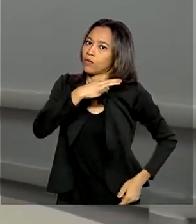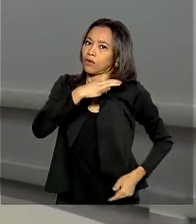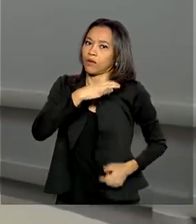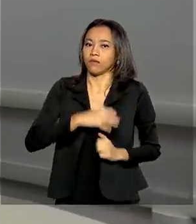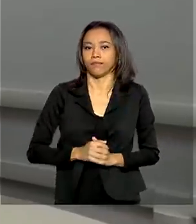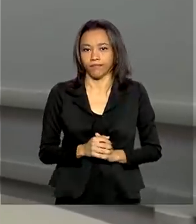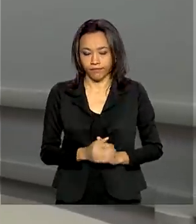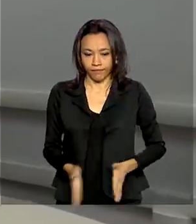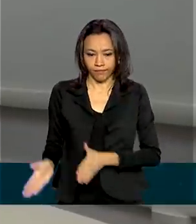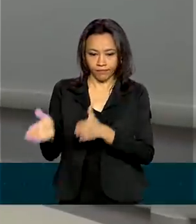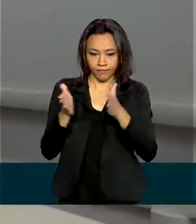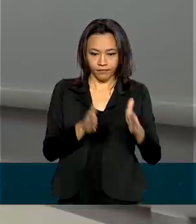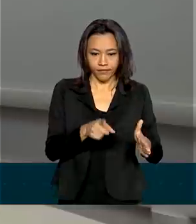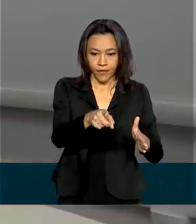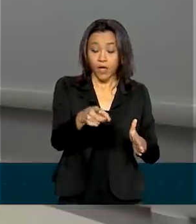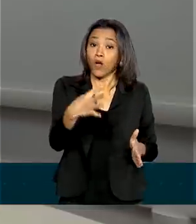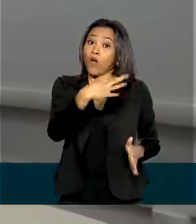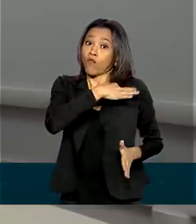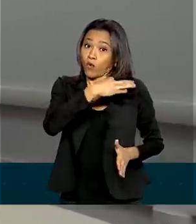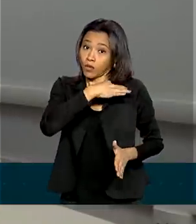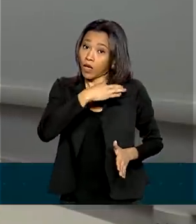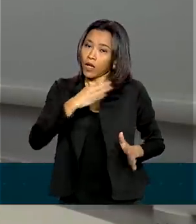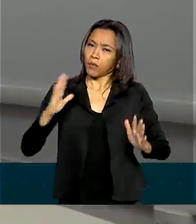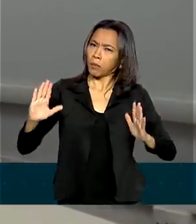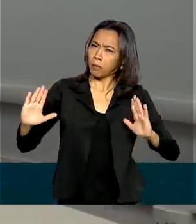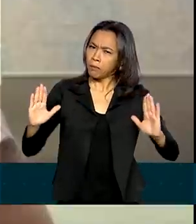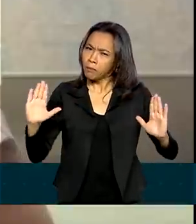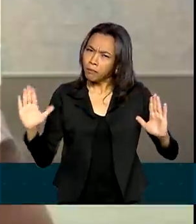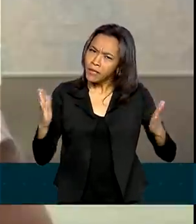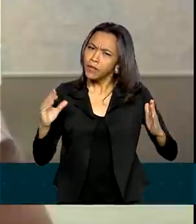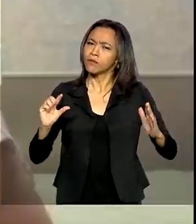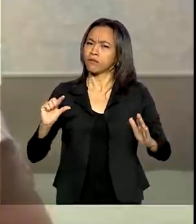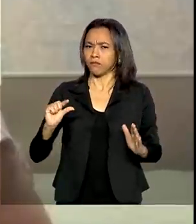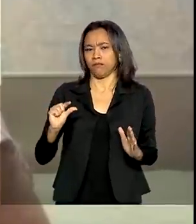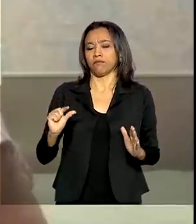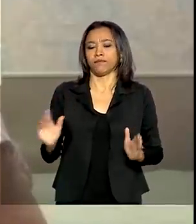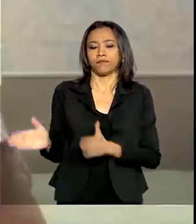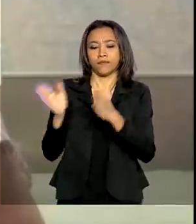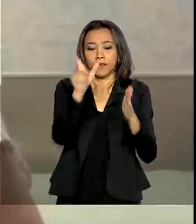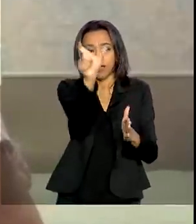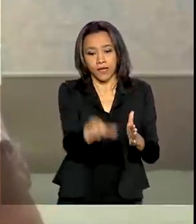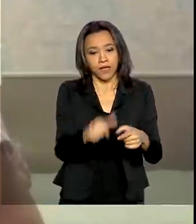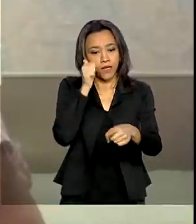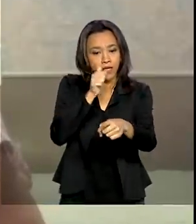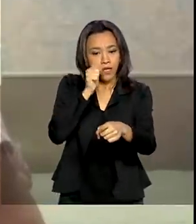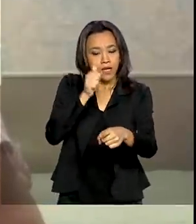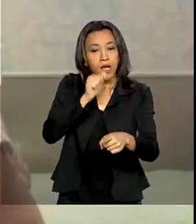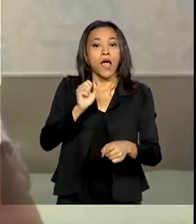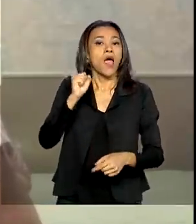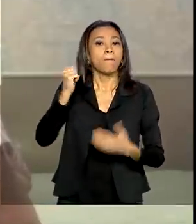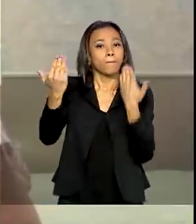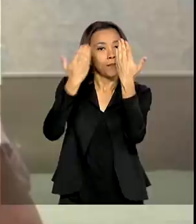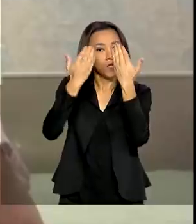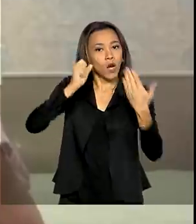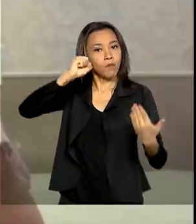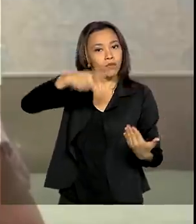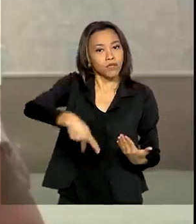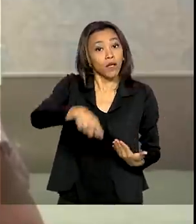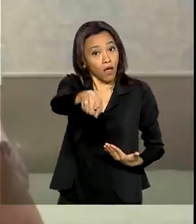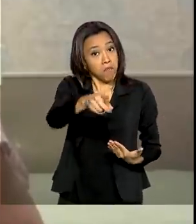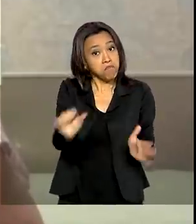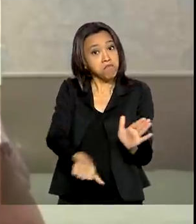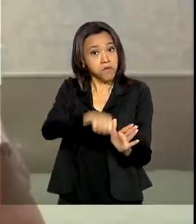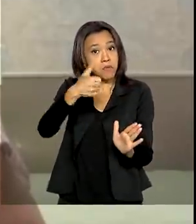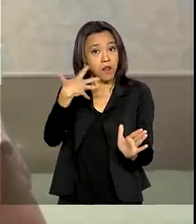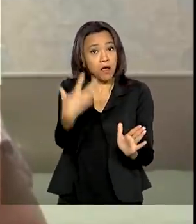O voluntariado é temporário e sem remuneração. Janete é psicóloga aposentada e foi uma das primeiras a